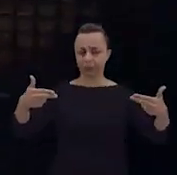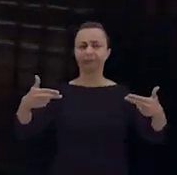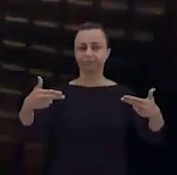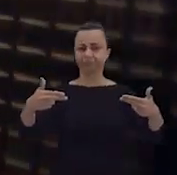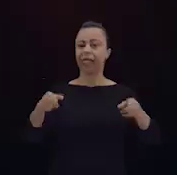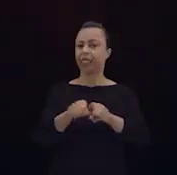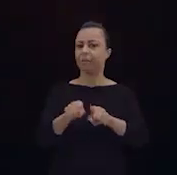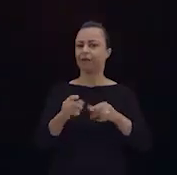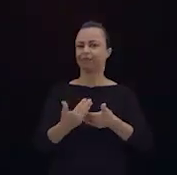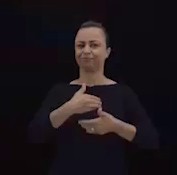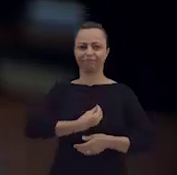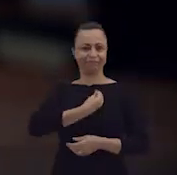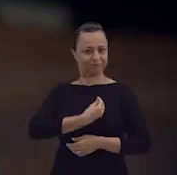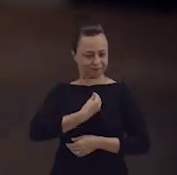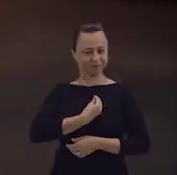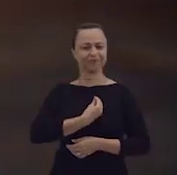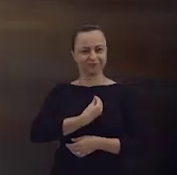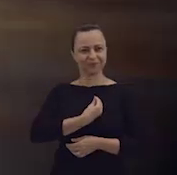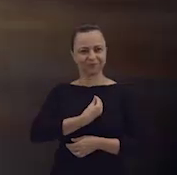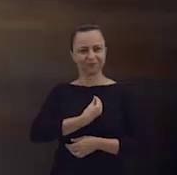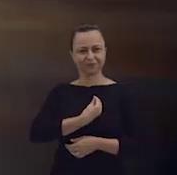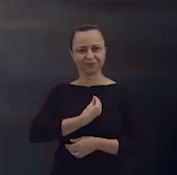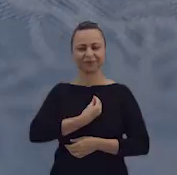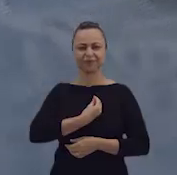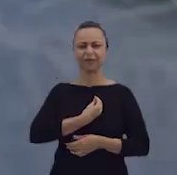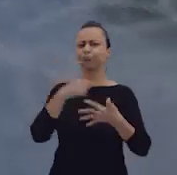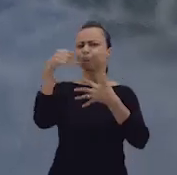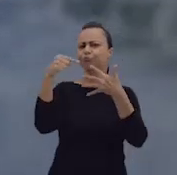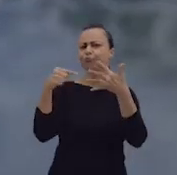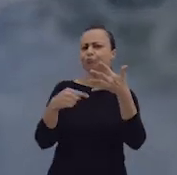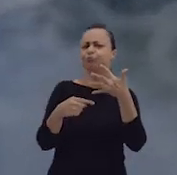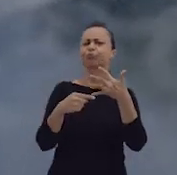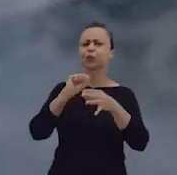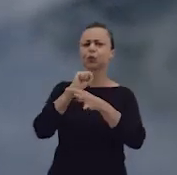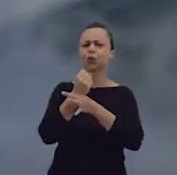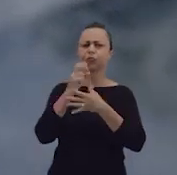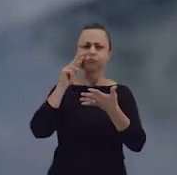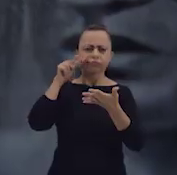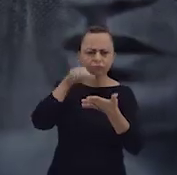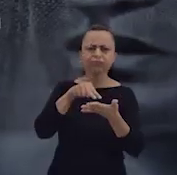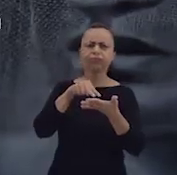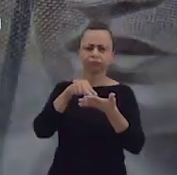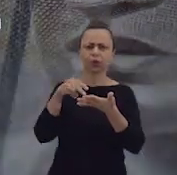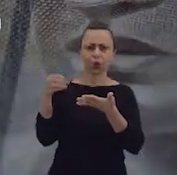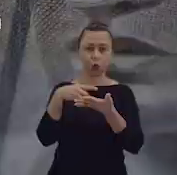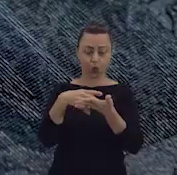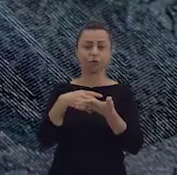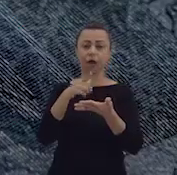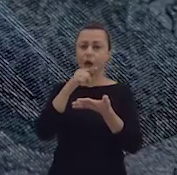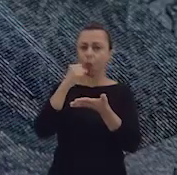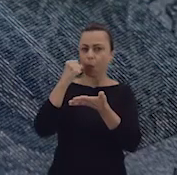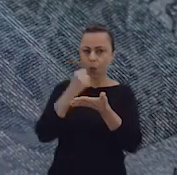E vem para fazer parte de nossas vidas. Conheça os itens de segurança da nova cédula. Marca d'água,